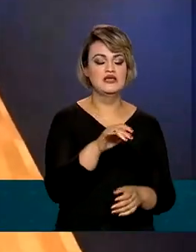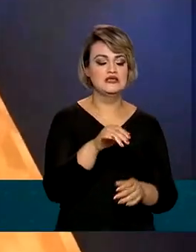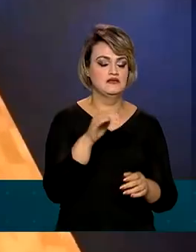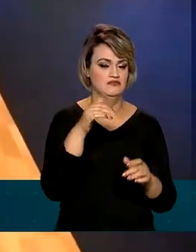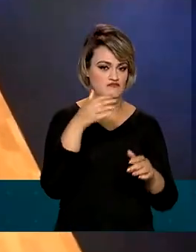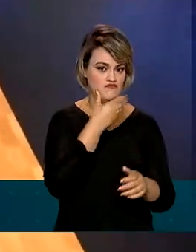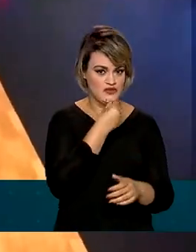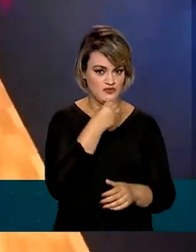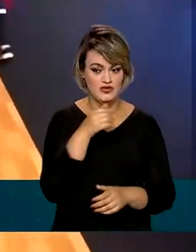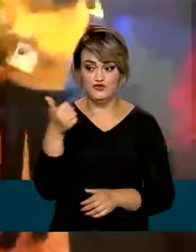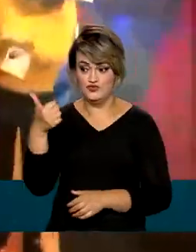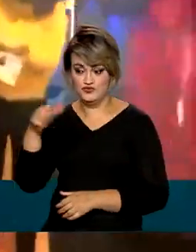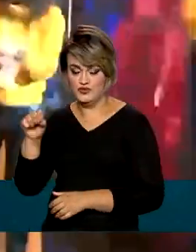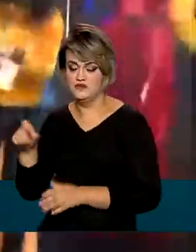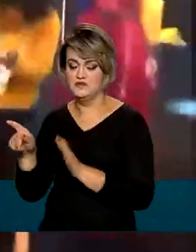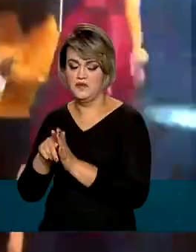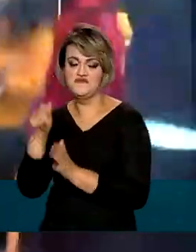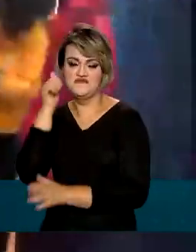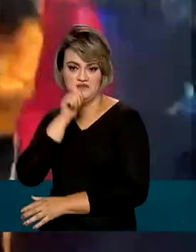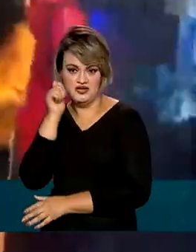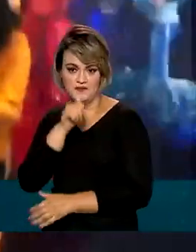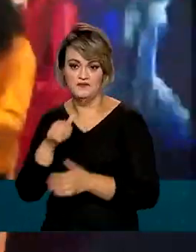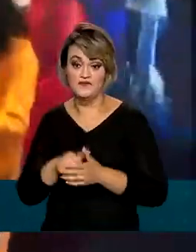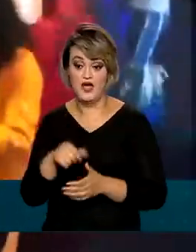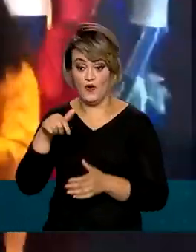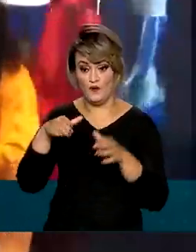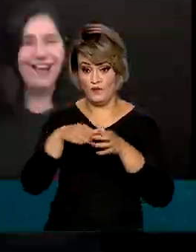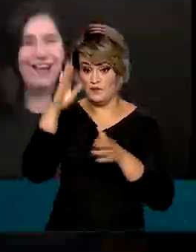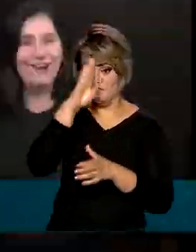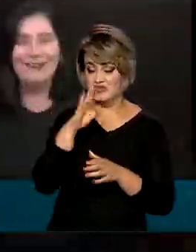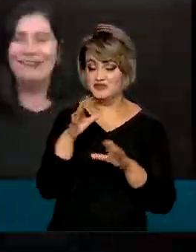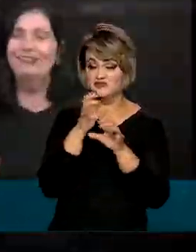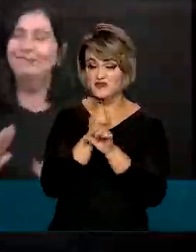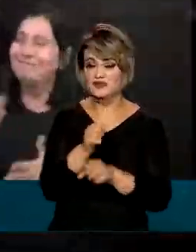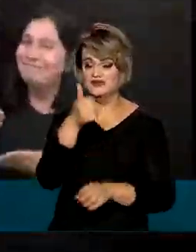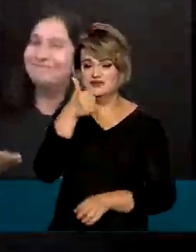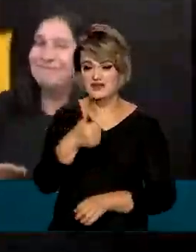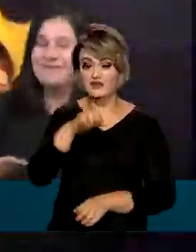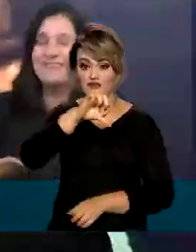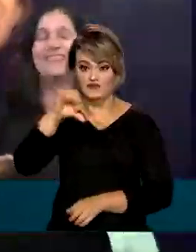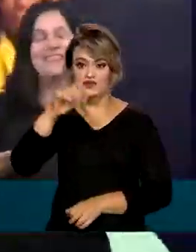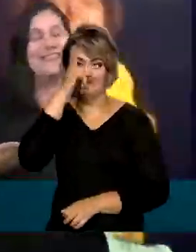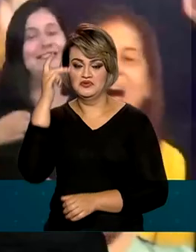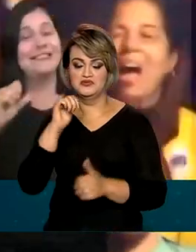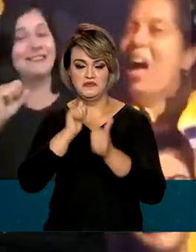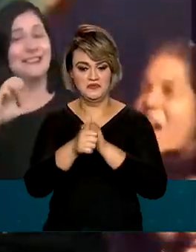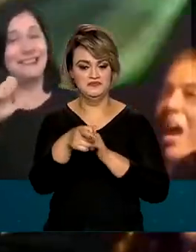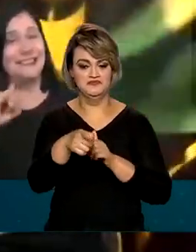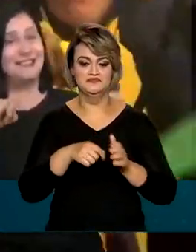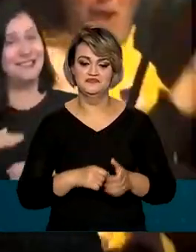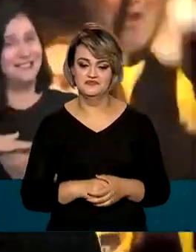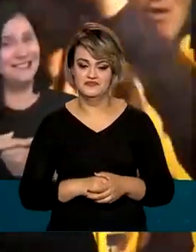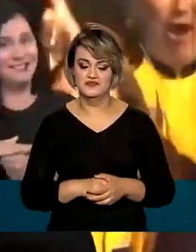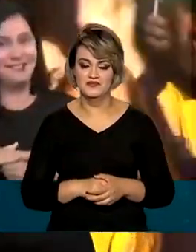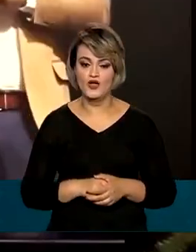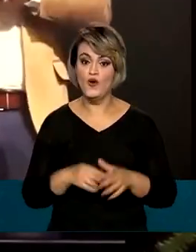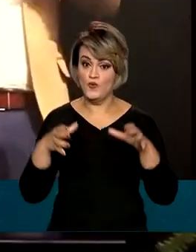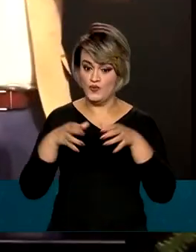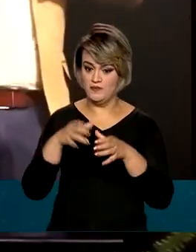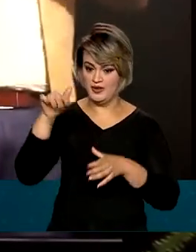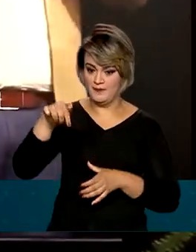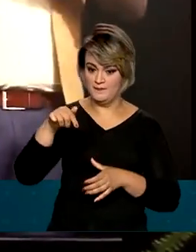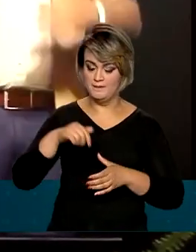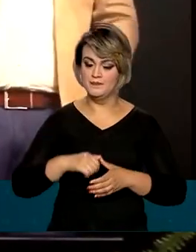18 no feminino. A delegação brasileira conta com 199 atletas. A nossa delegação